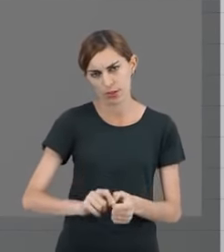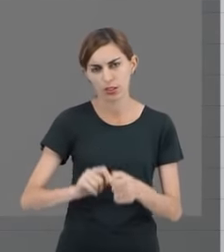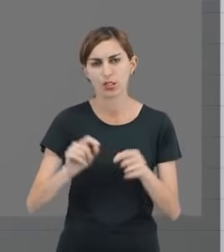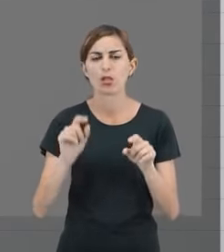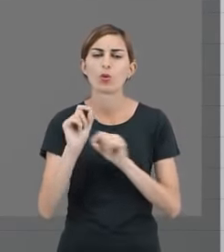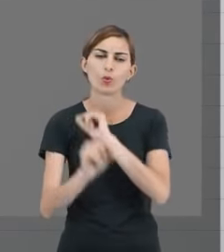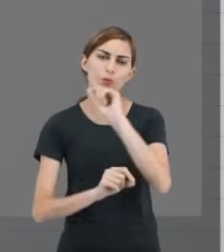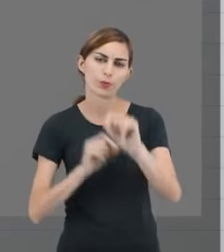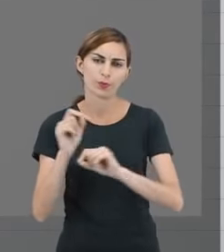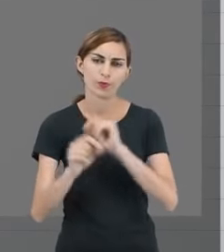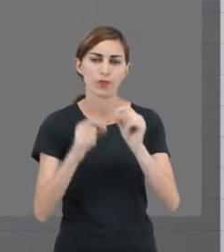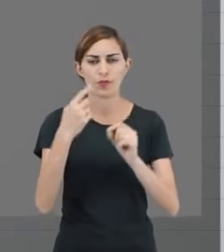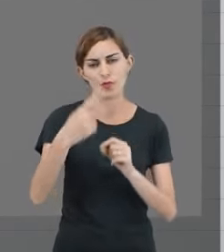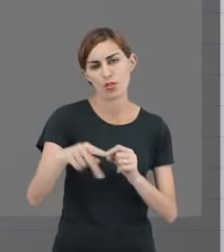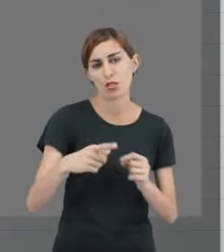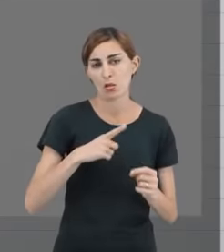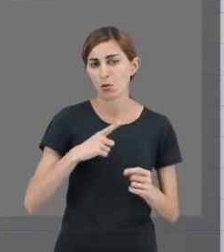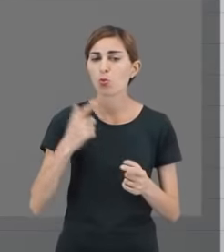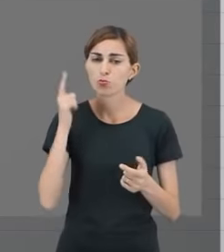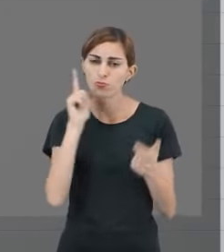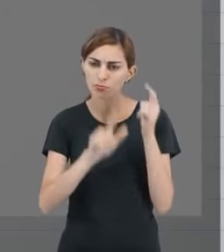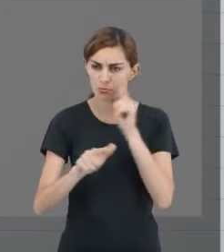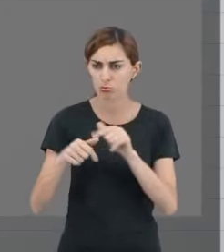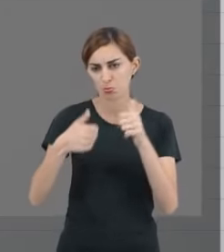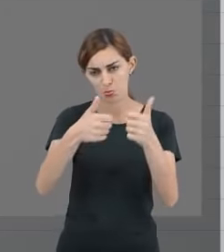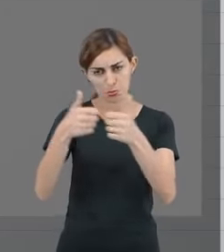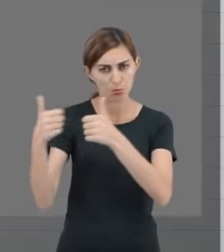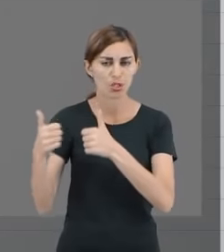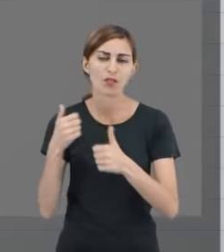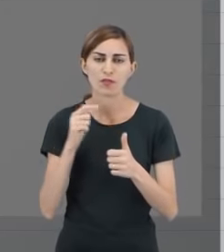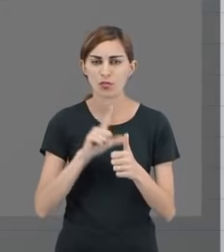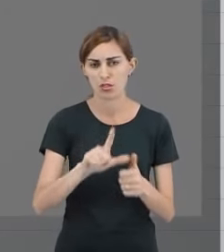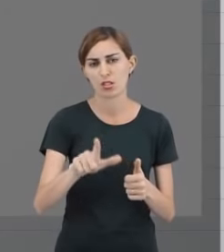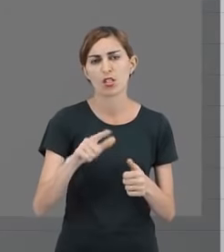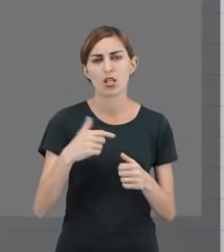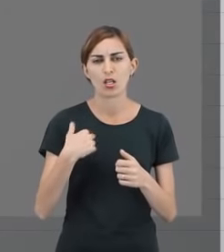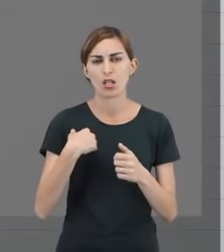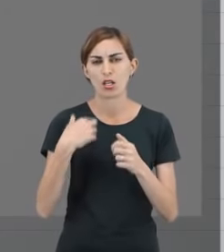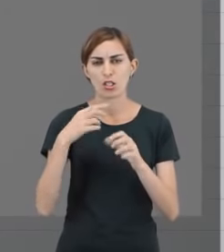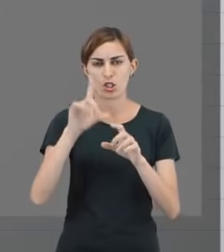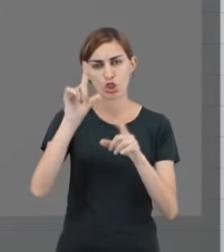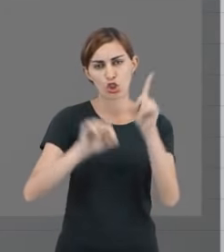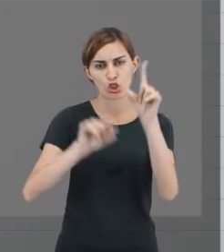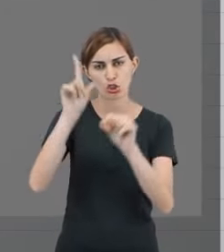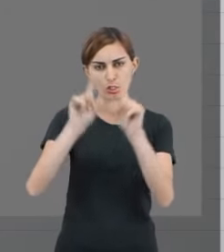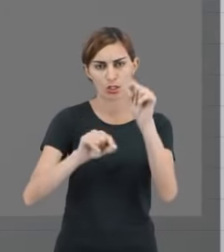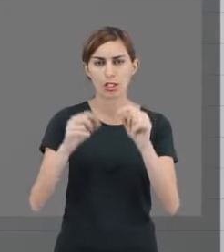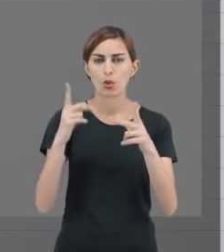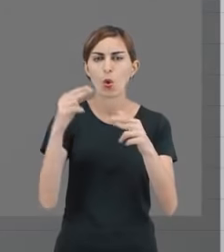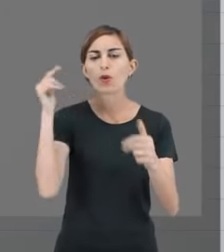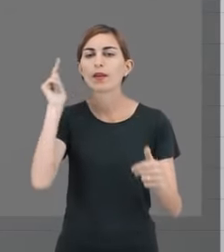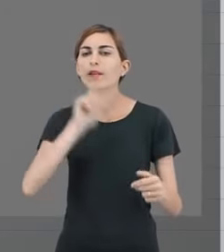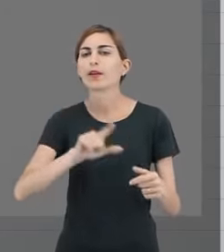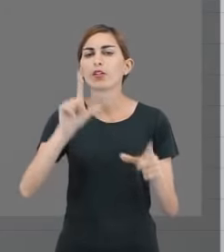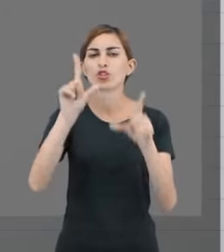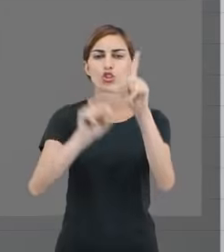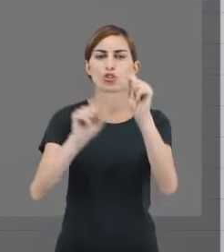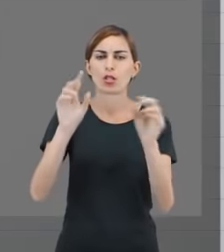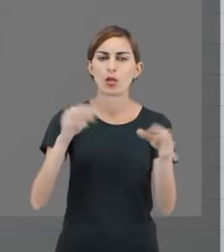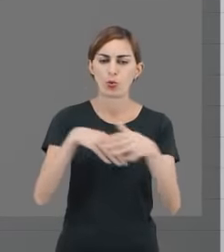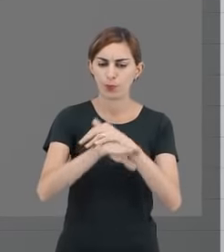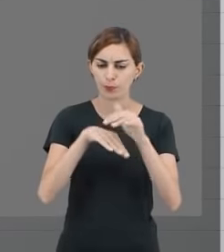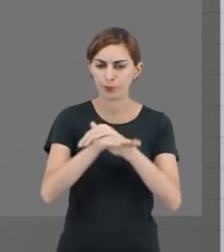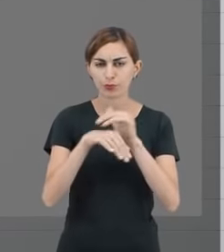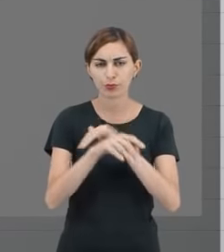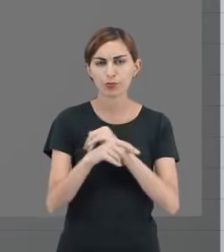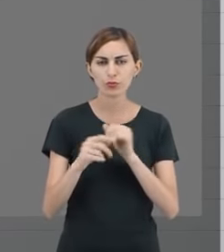e que se você tiver êxito nessa atividade, você recebe uma estrela, que acumulada pode